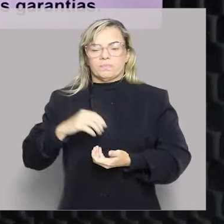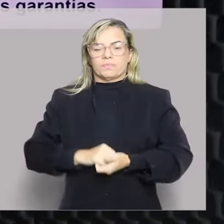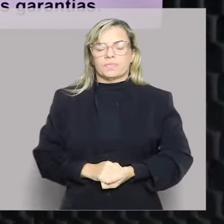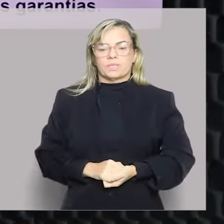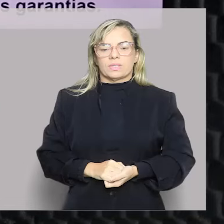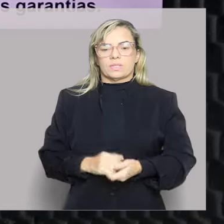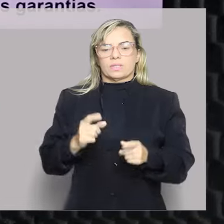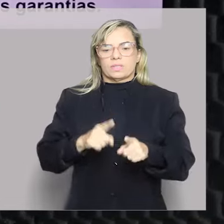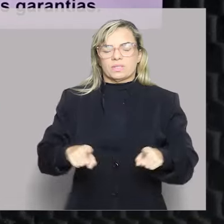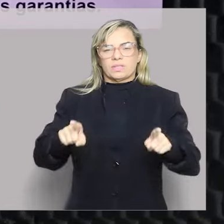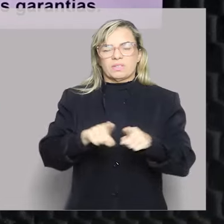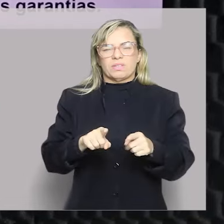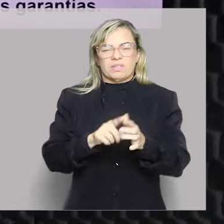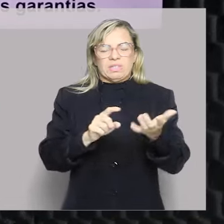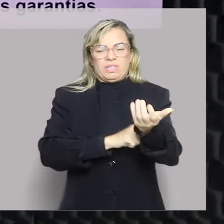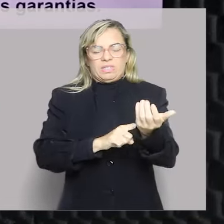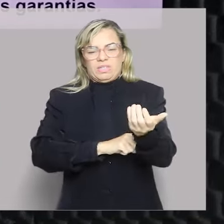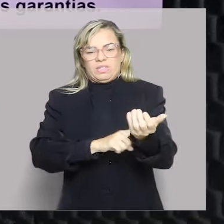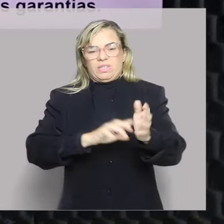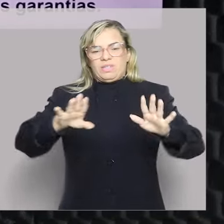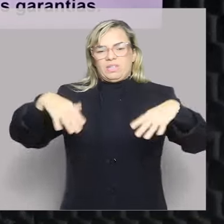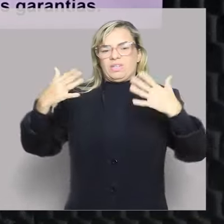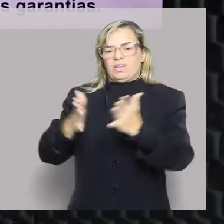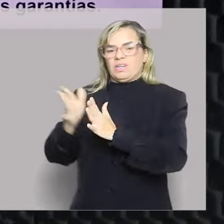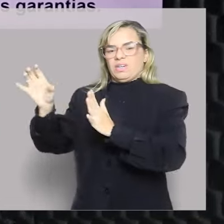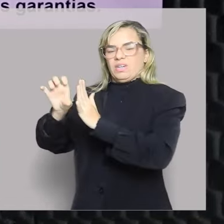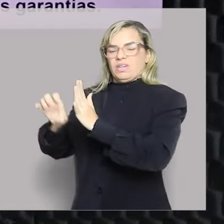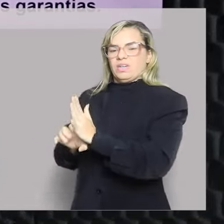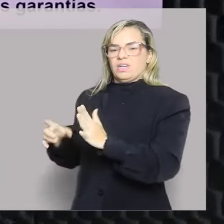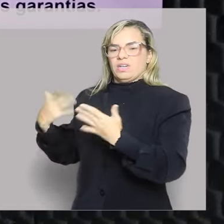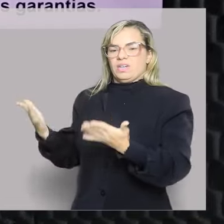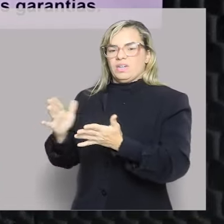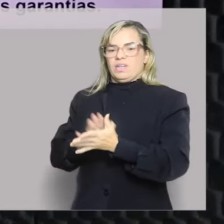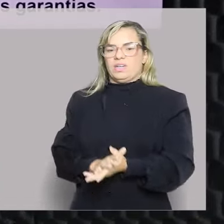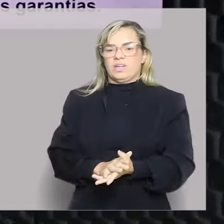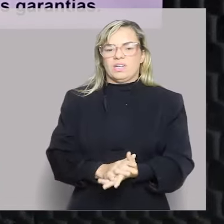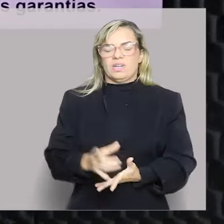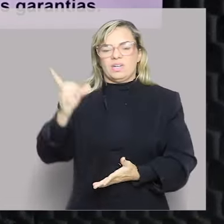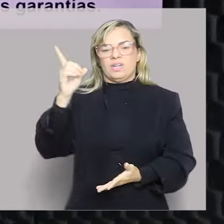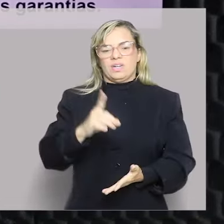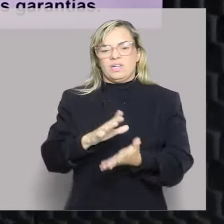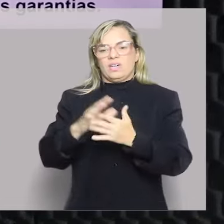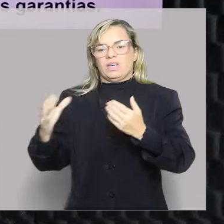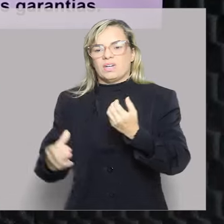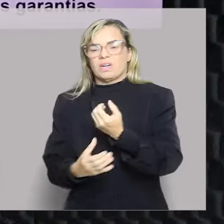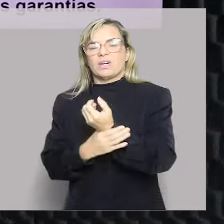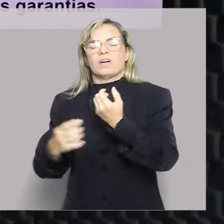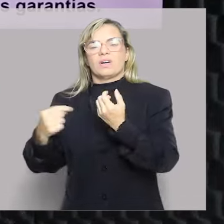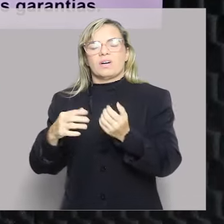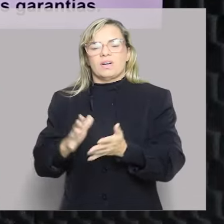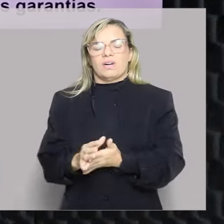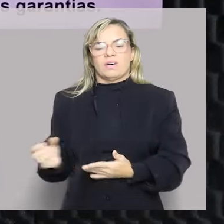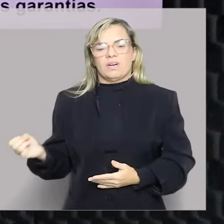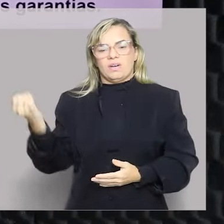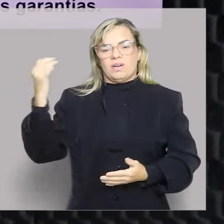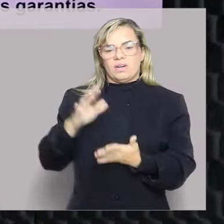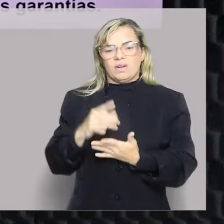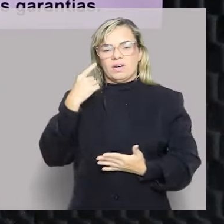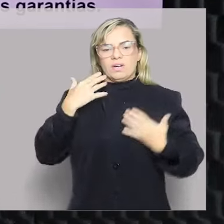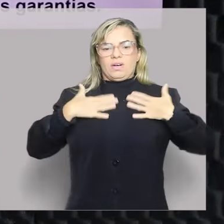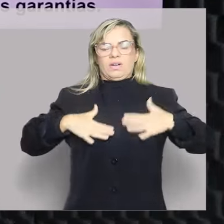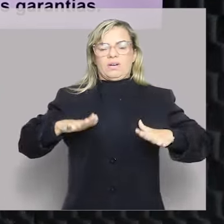Vocês também são agoniados? Já devem ter visto. Mas vem cá, o edital está falando lá de direitos e garantias fundamentais. E o que é garantia? Calma,